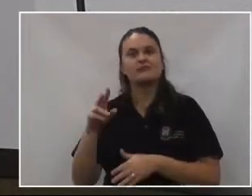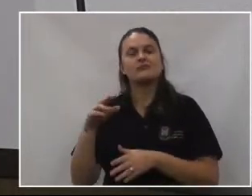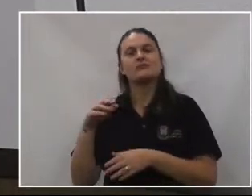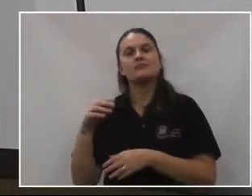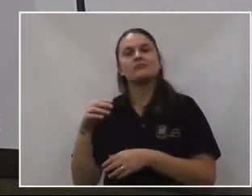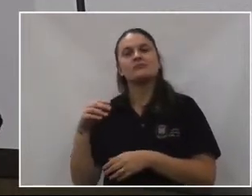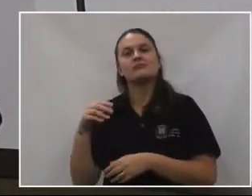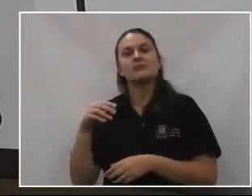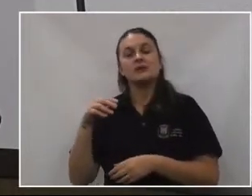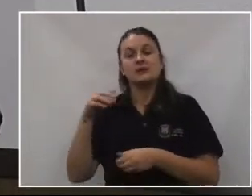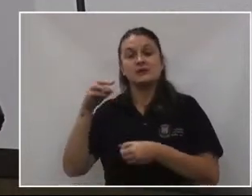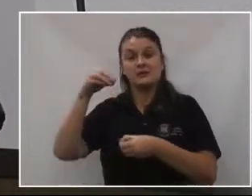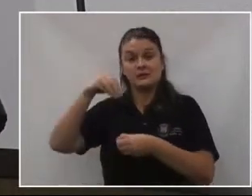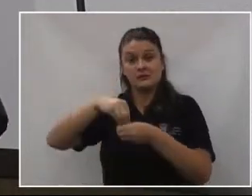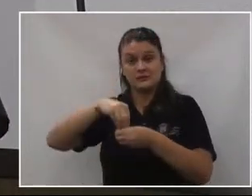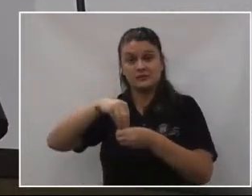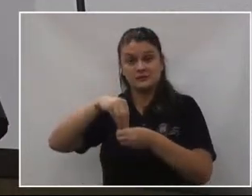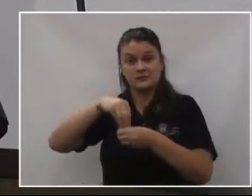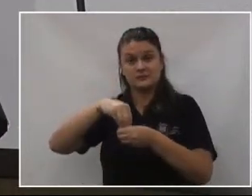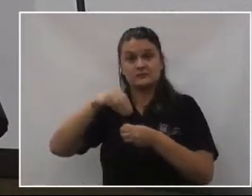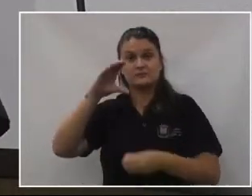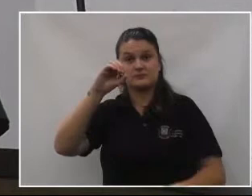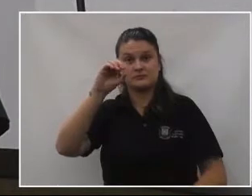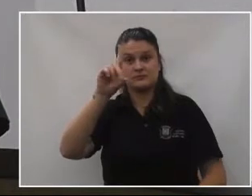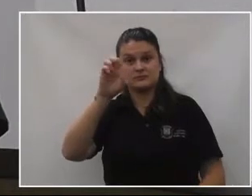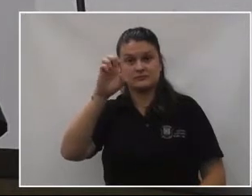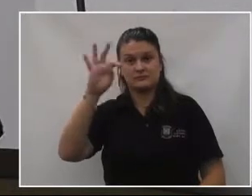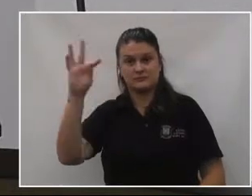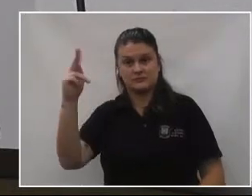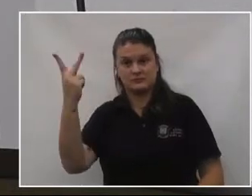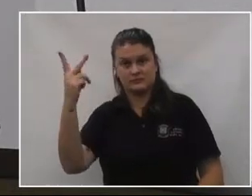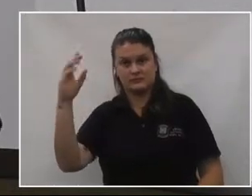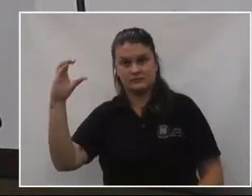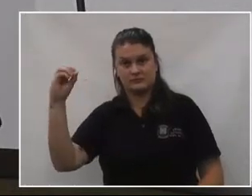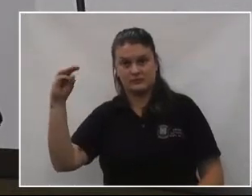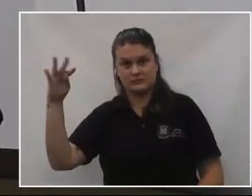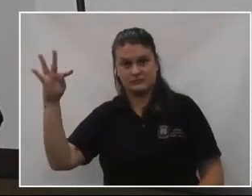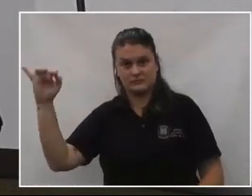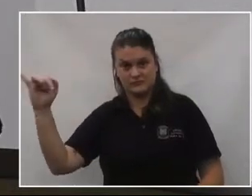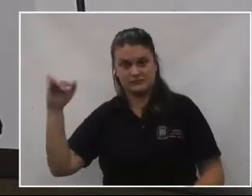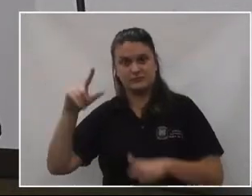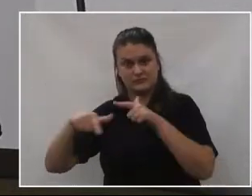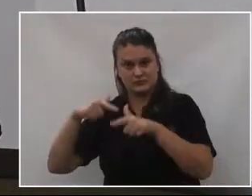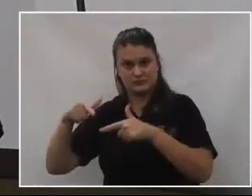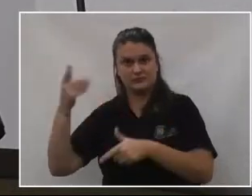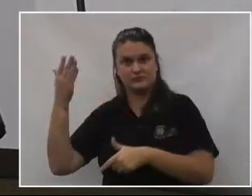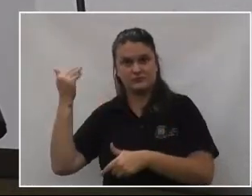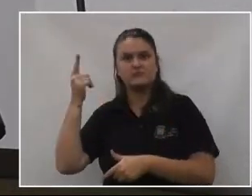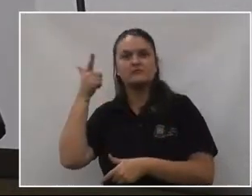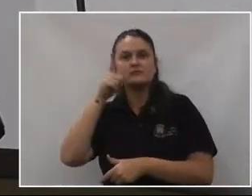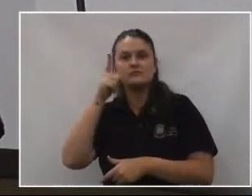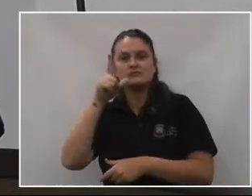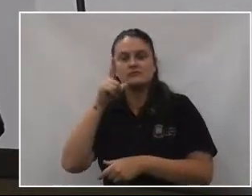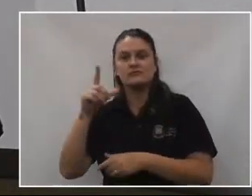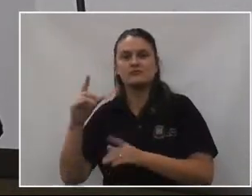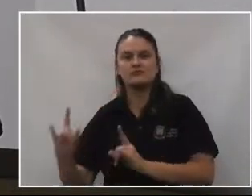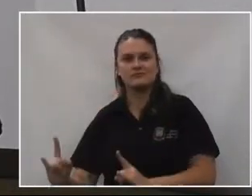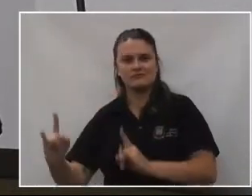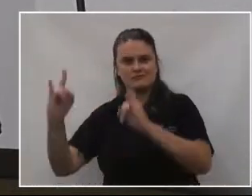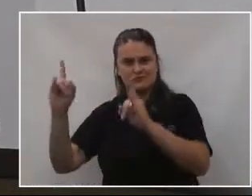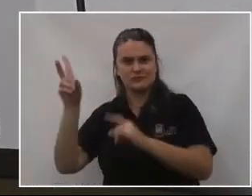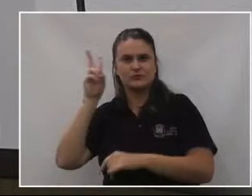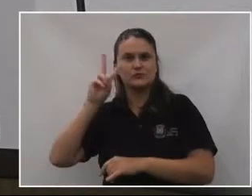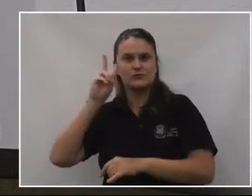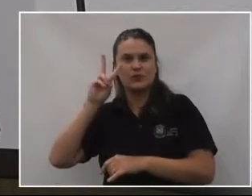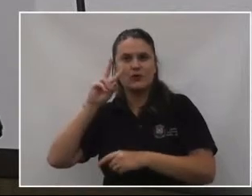por um período no núcleo social Odete Conte, e até a gente conseguir aquele prédio histórico, onde está localizado hoje,